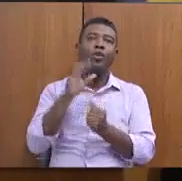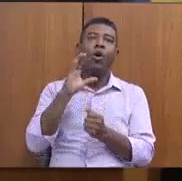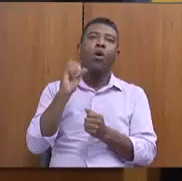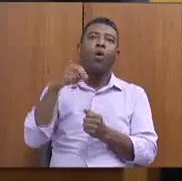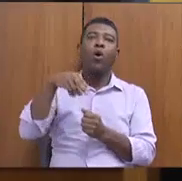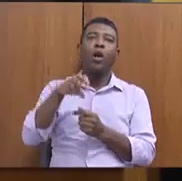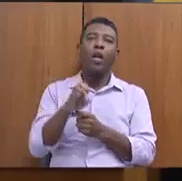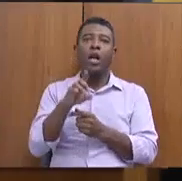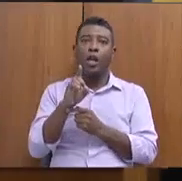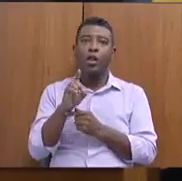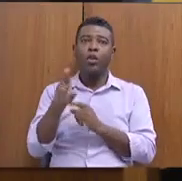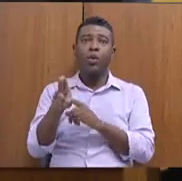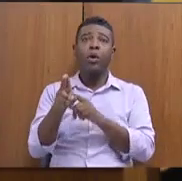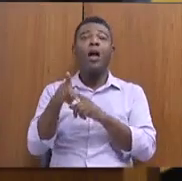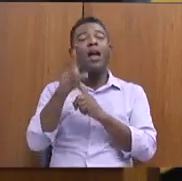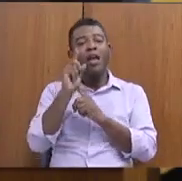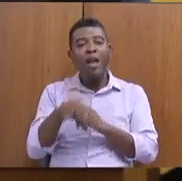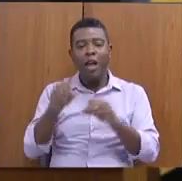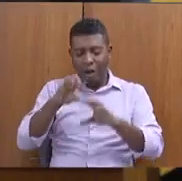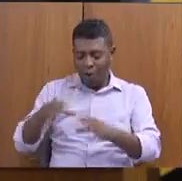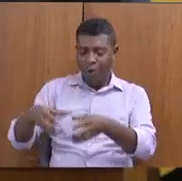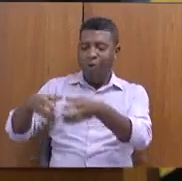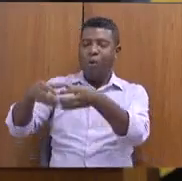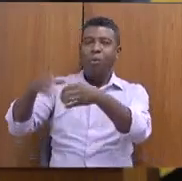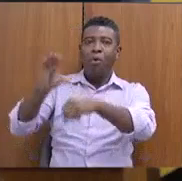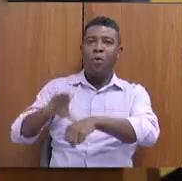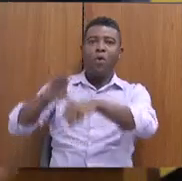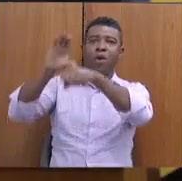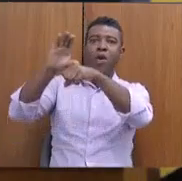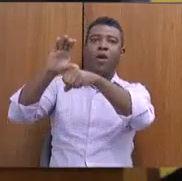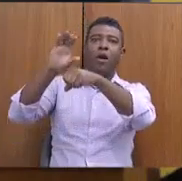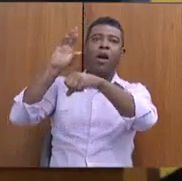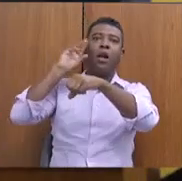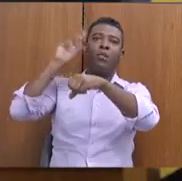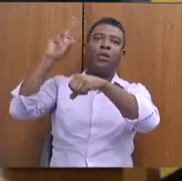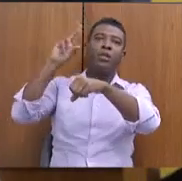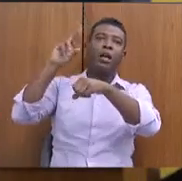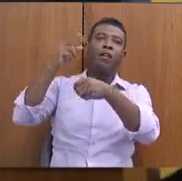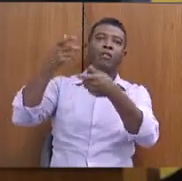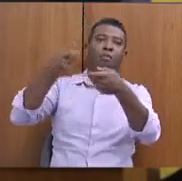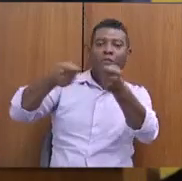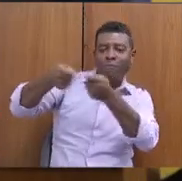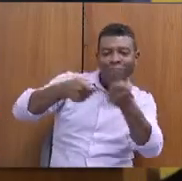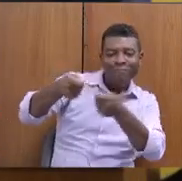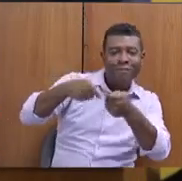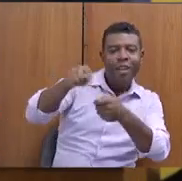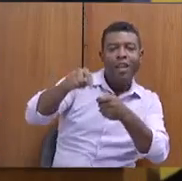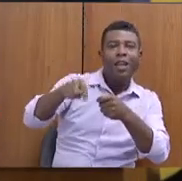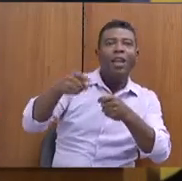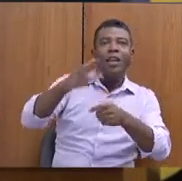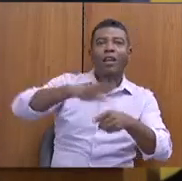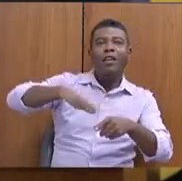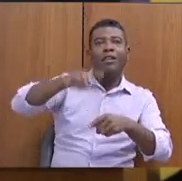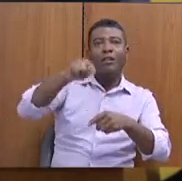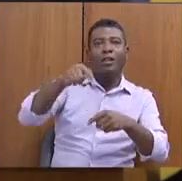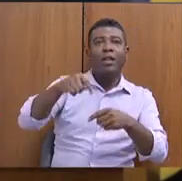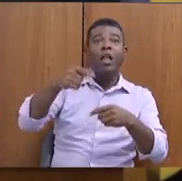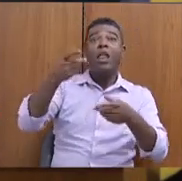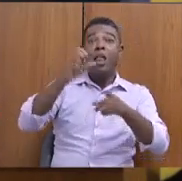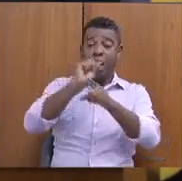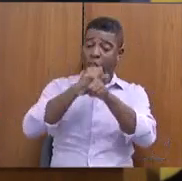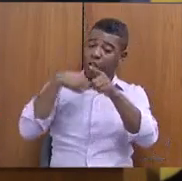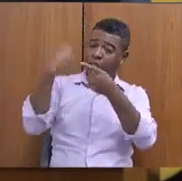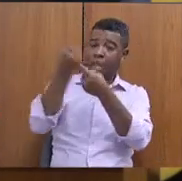aprovação desse plano, mas antes nós vamos colocá-lo para a sociedade opinar nesse plano.